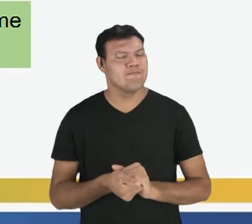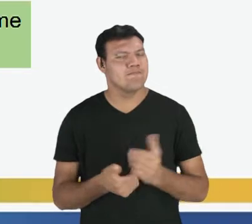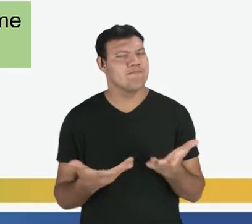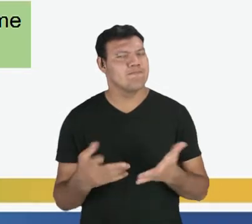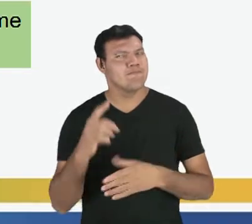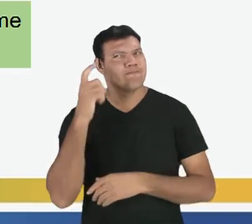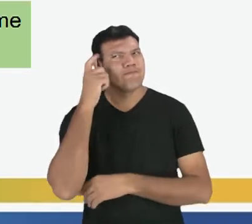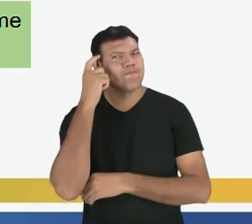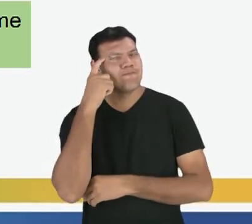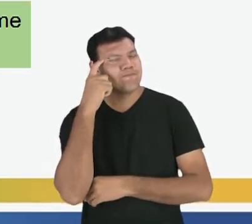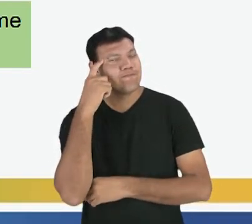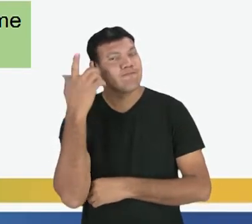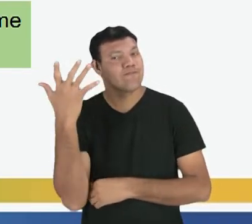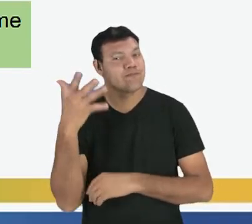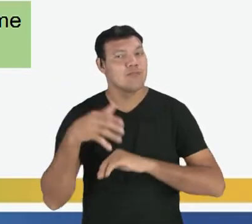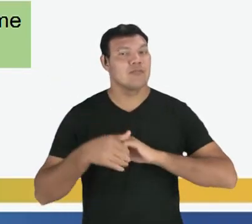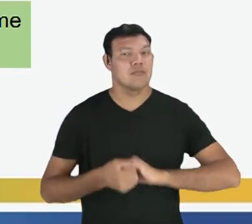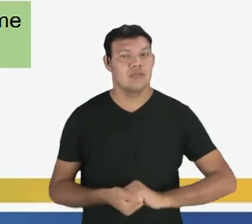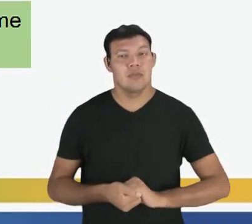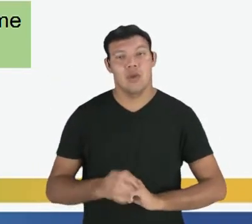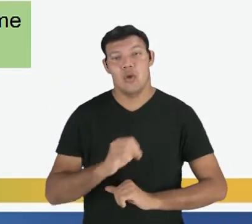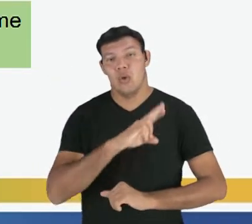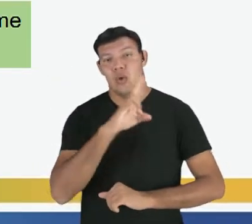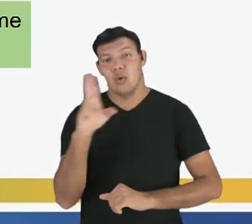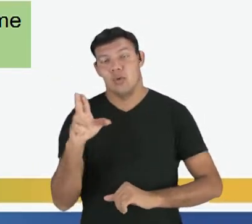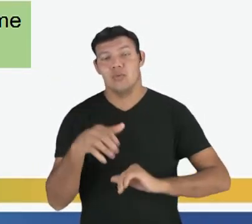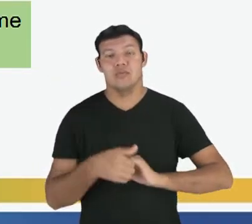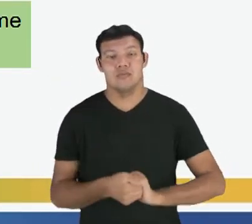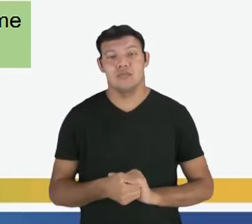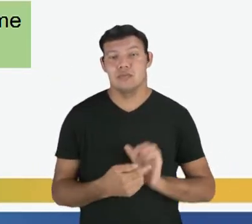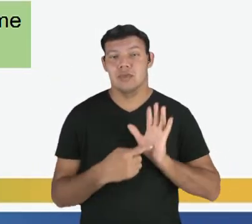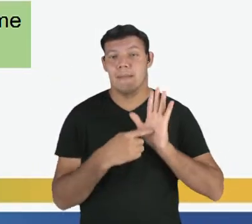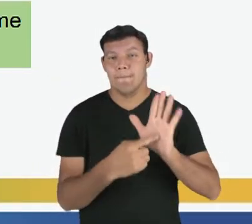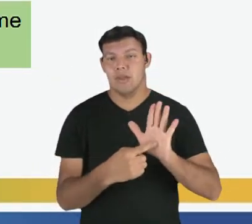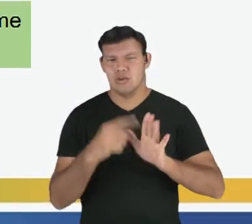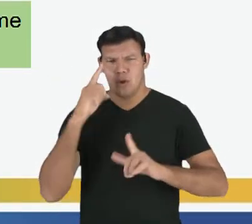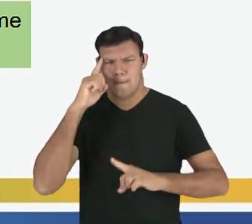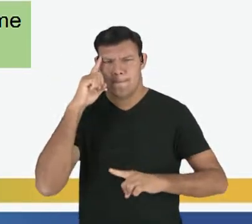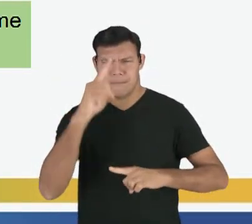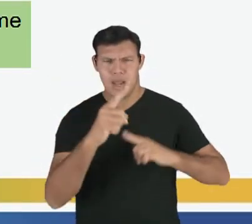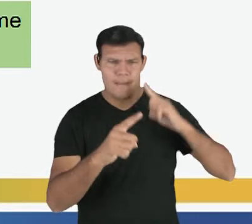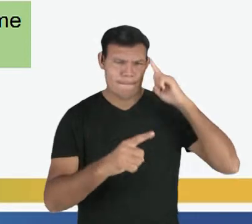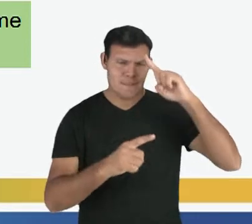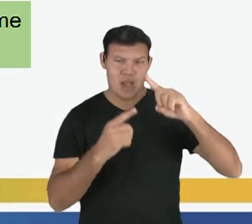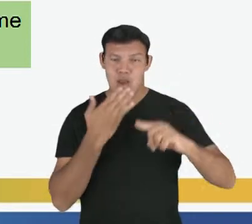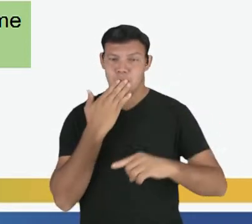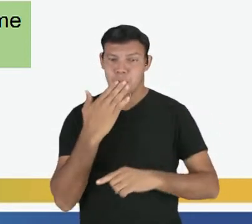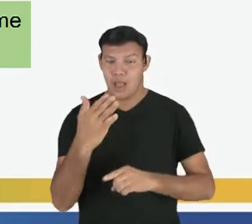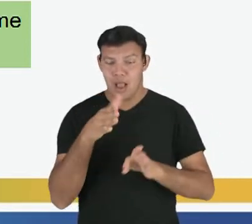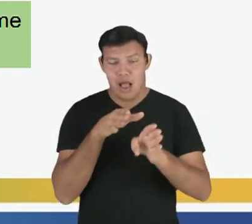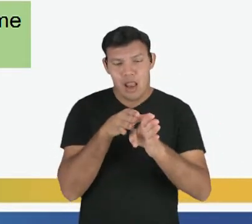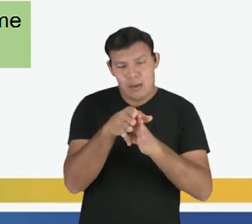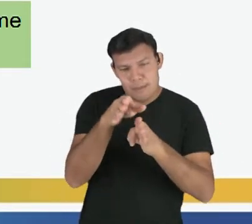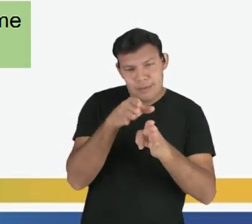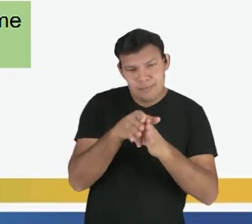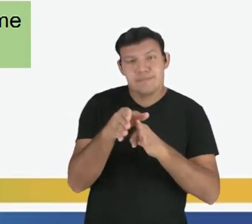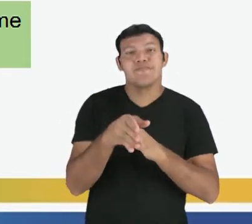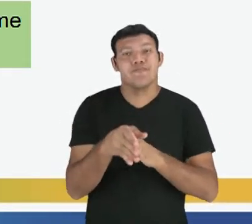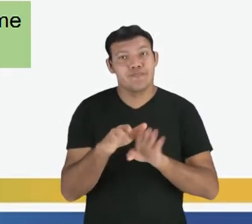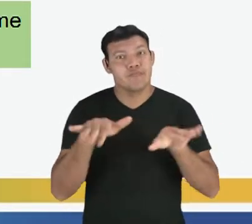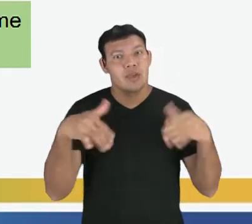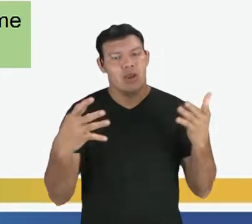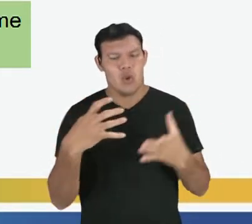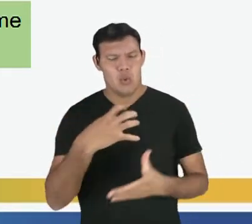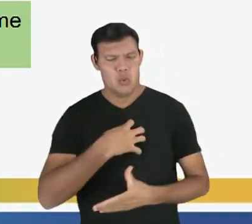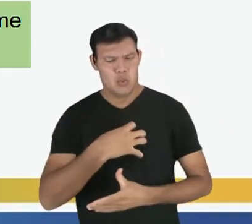hipótese, incerteza, ou sua fala expressa ordem, pedido, pedido, conselho. E é isso que determina